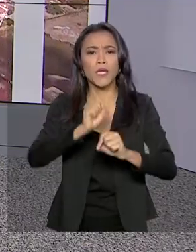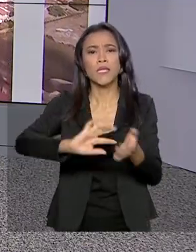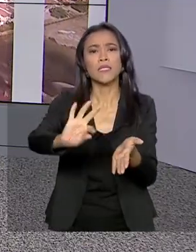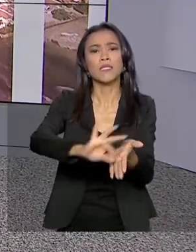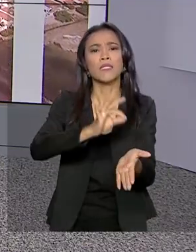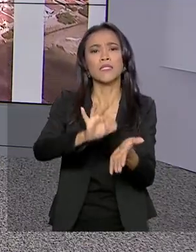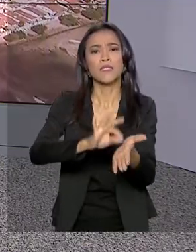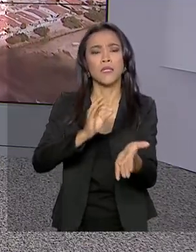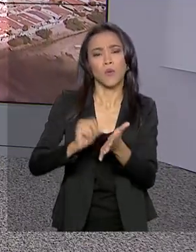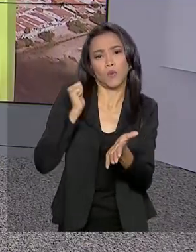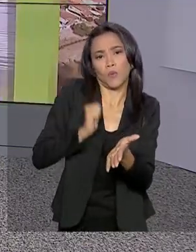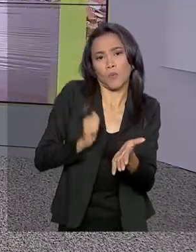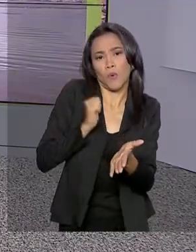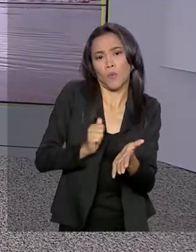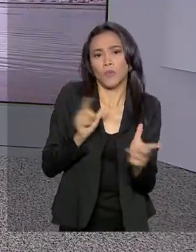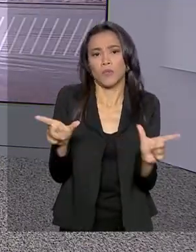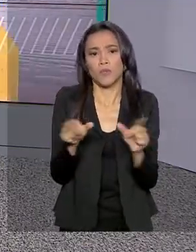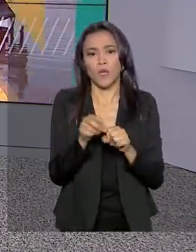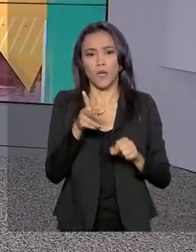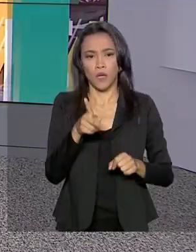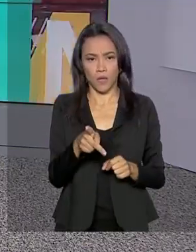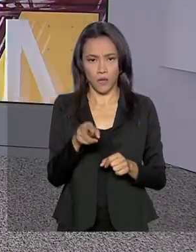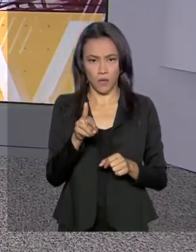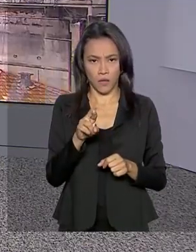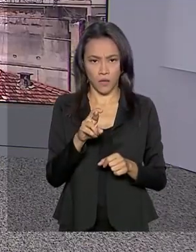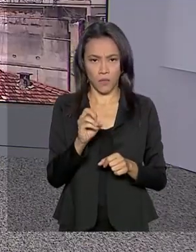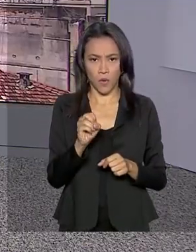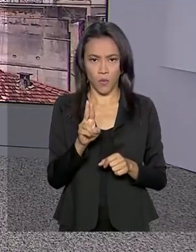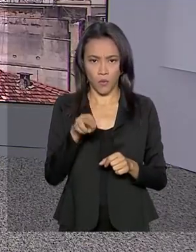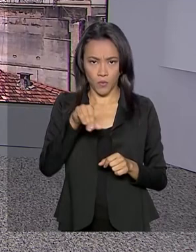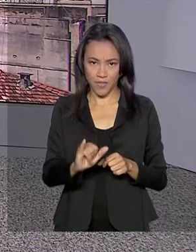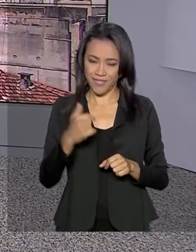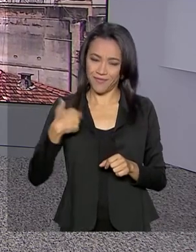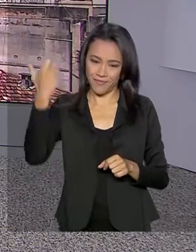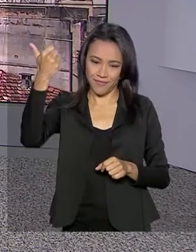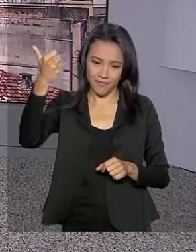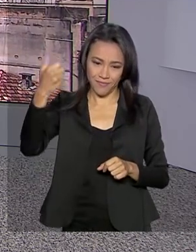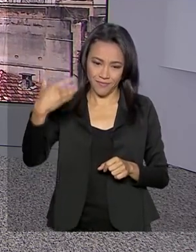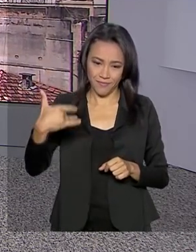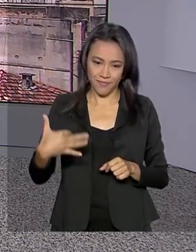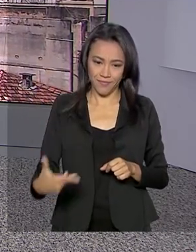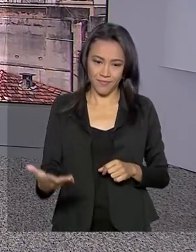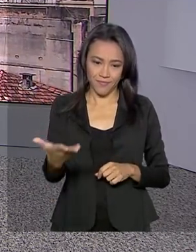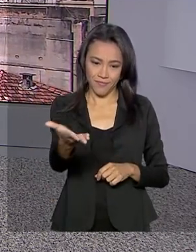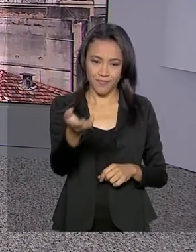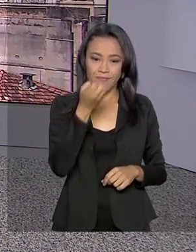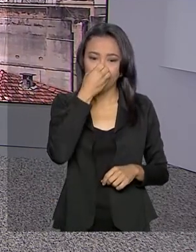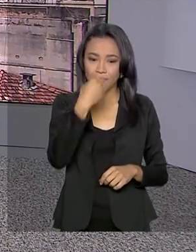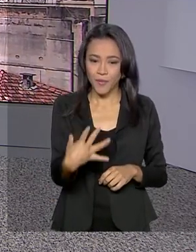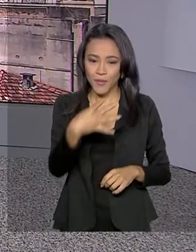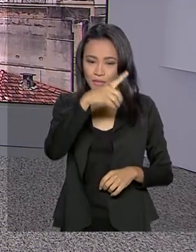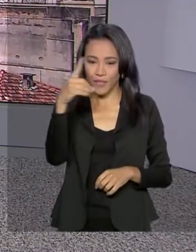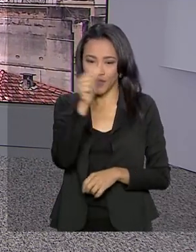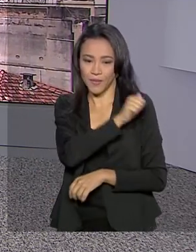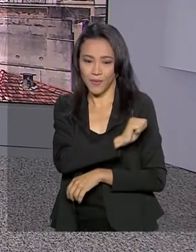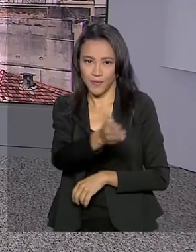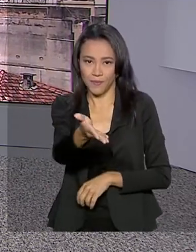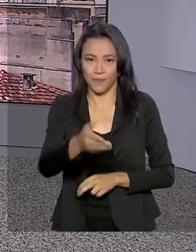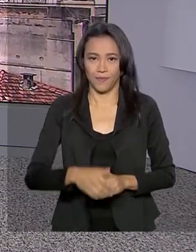remanescentes do ProUni. Quem tem os detalhes para a gente é o repórter Tiago Pimenta, lá do Rio de Janeiro. Bom dia, Tiago.